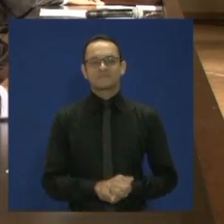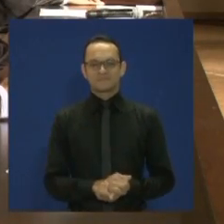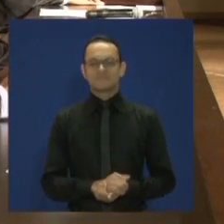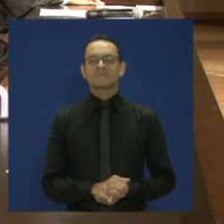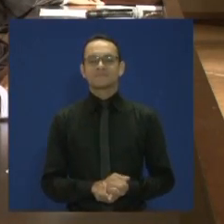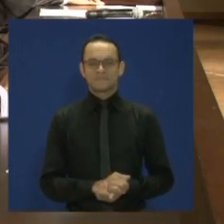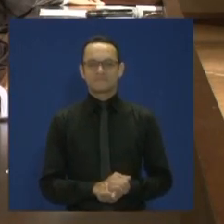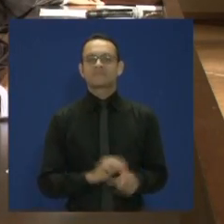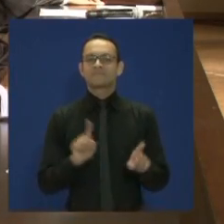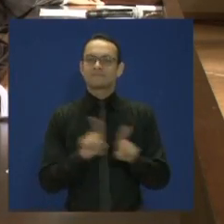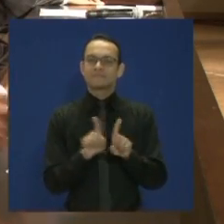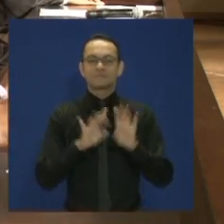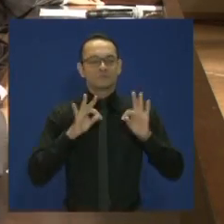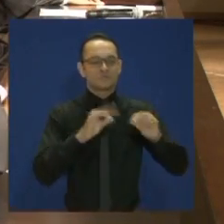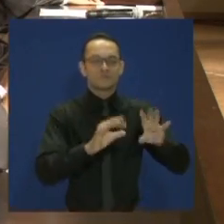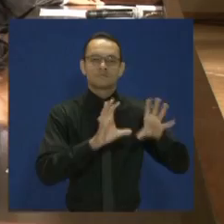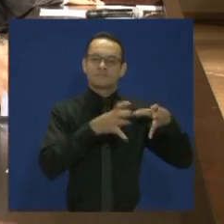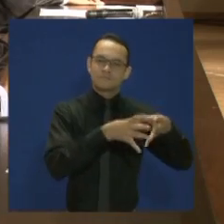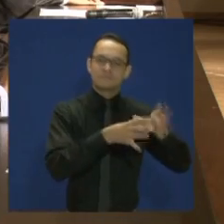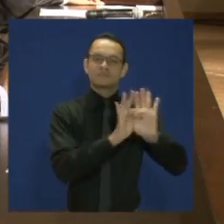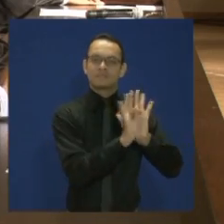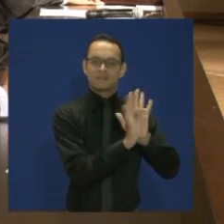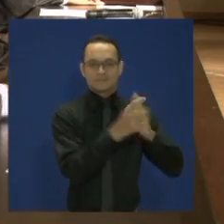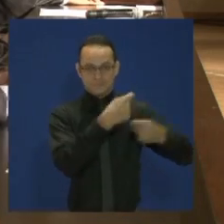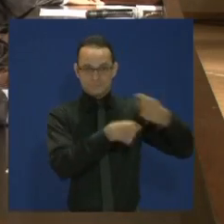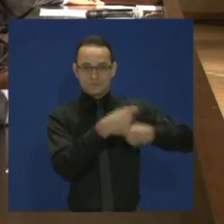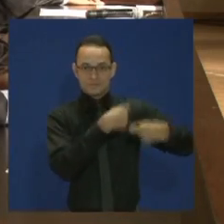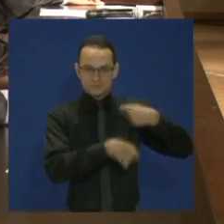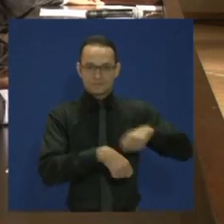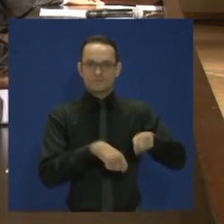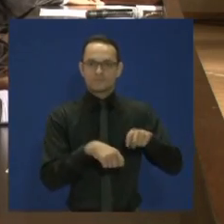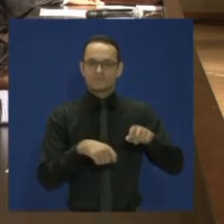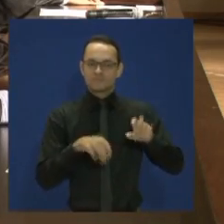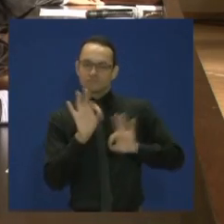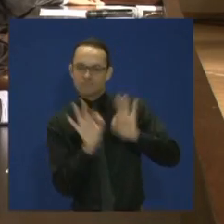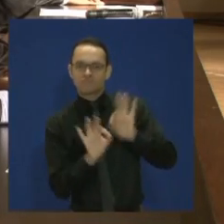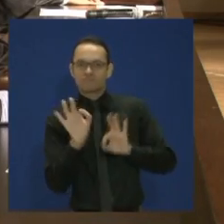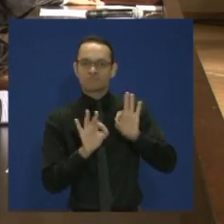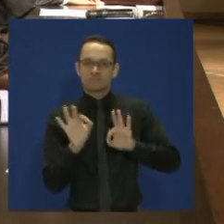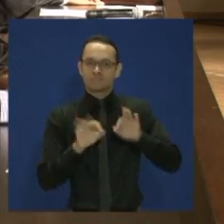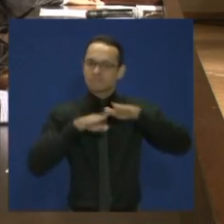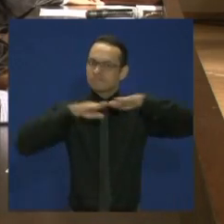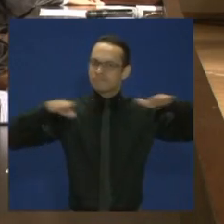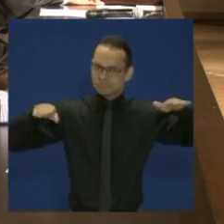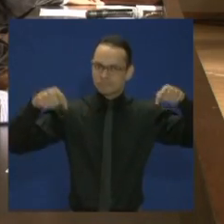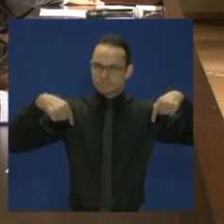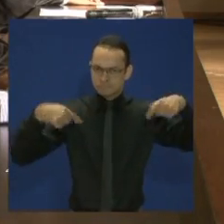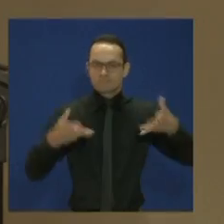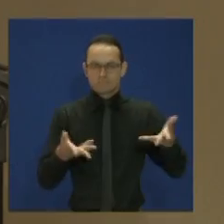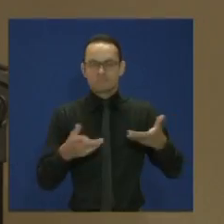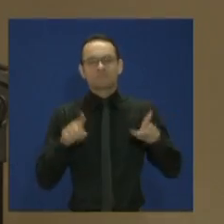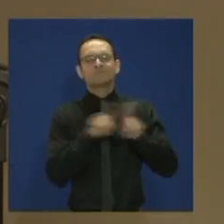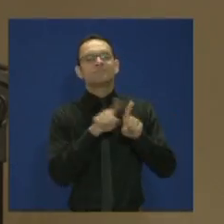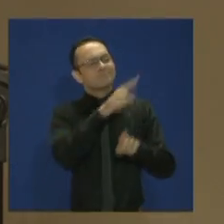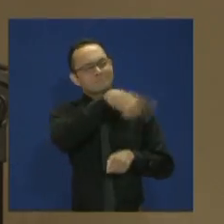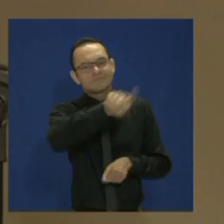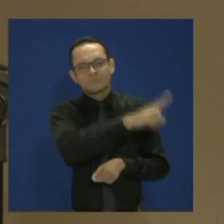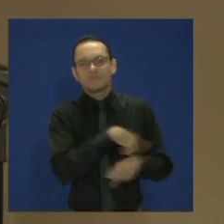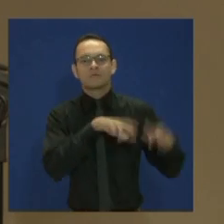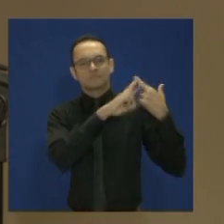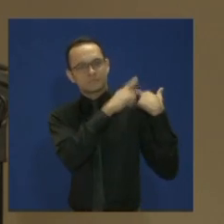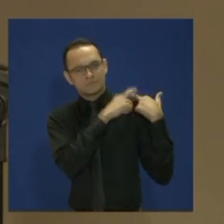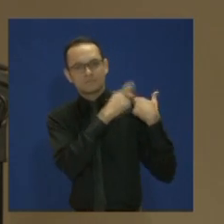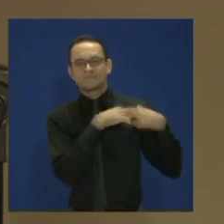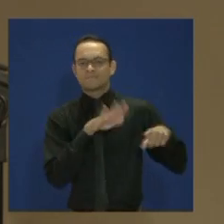os docentes, técnicos que compõem a nossa tribuna de honra. Muito obrigado pela presença de vocês. Vocês são responsáveis,